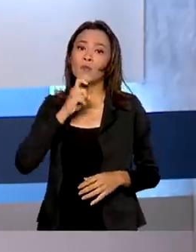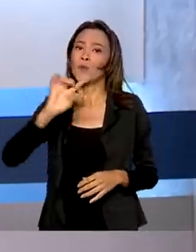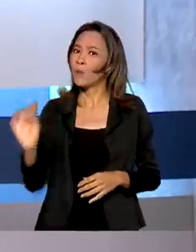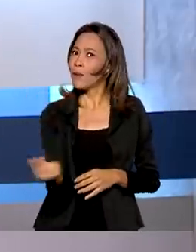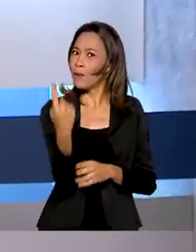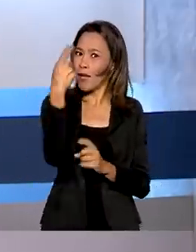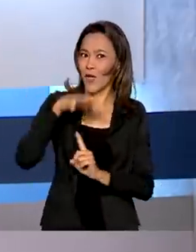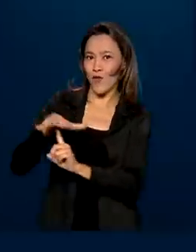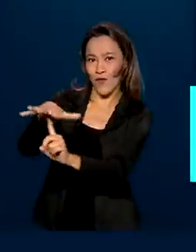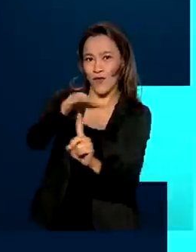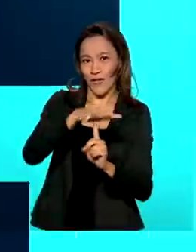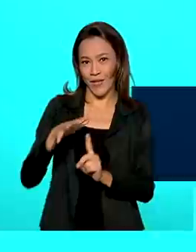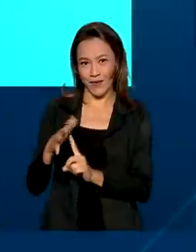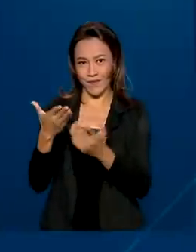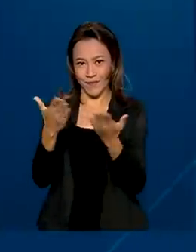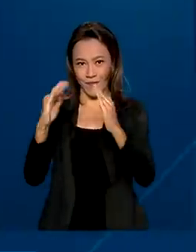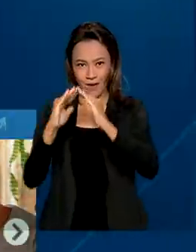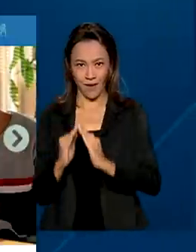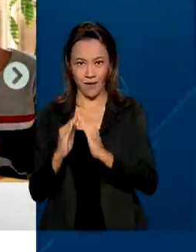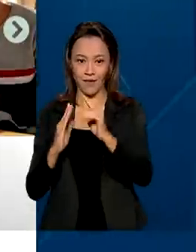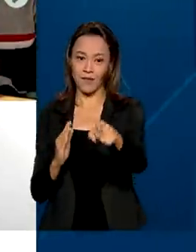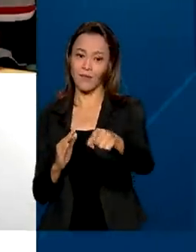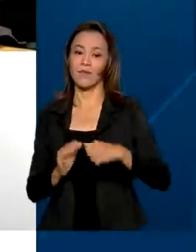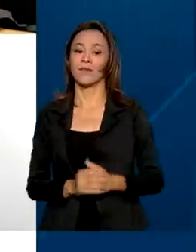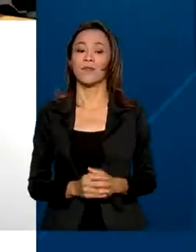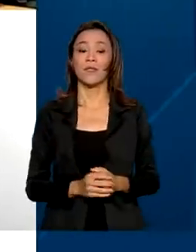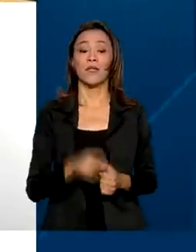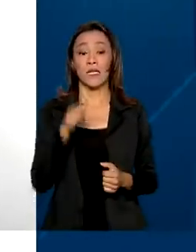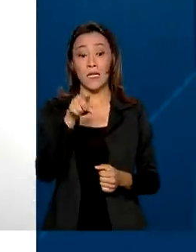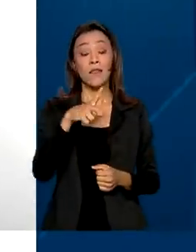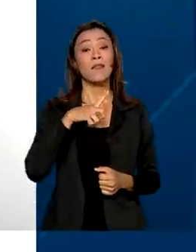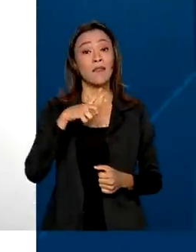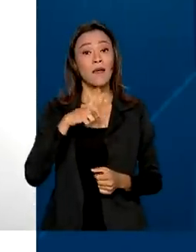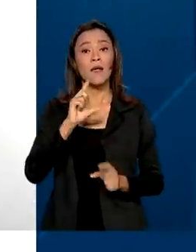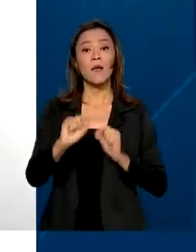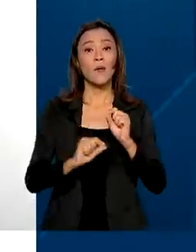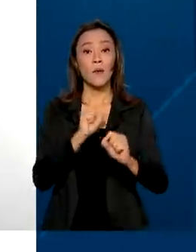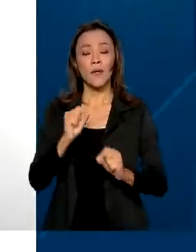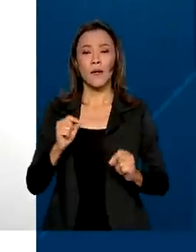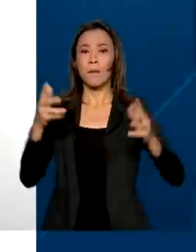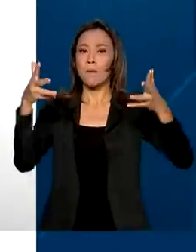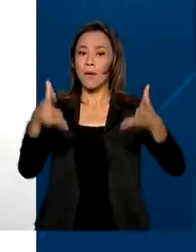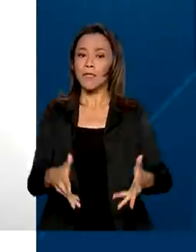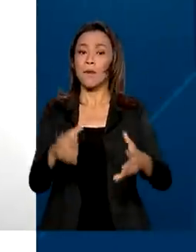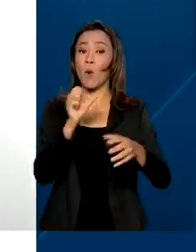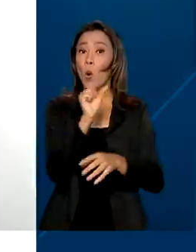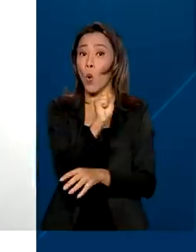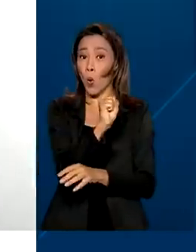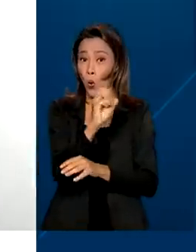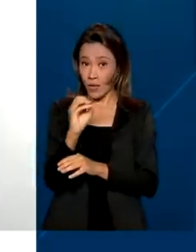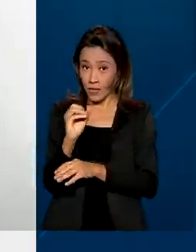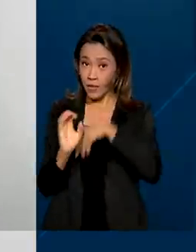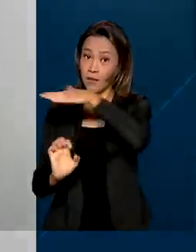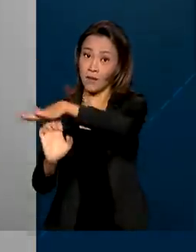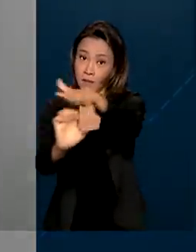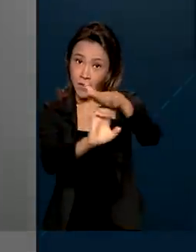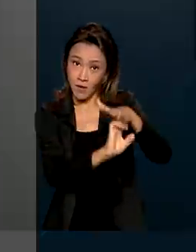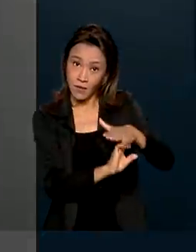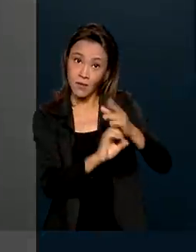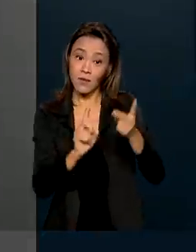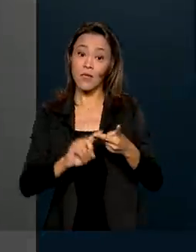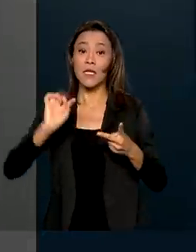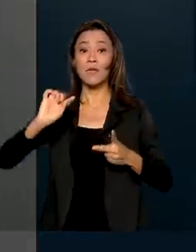de imóveis. O feirão digital conta com a participação de 800 imobiliárias e 1.100